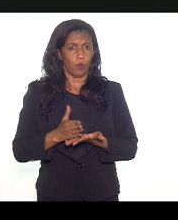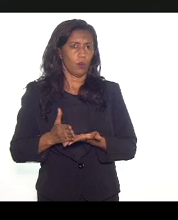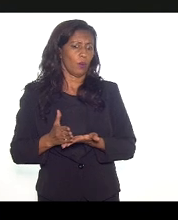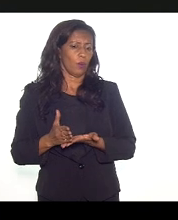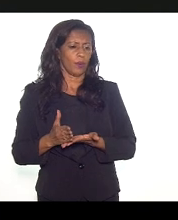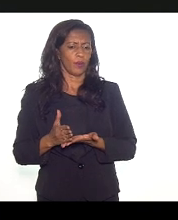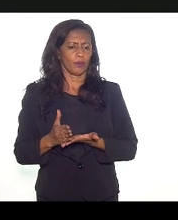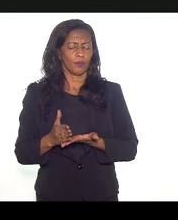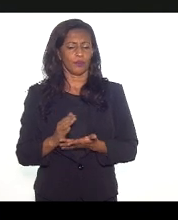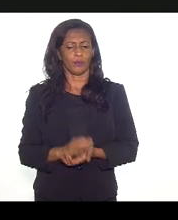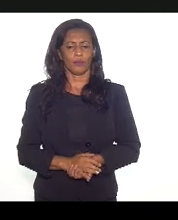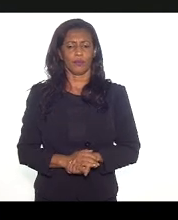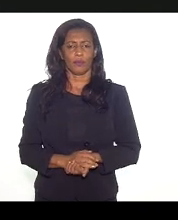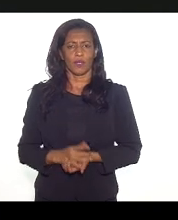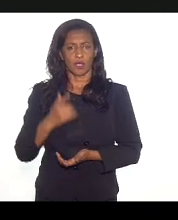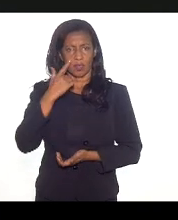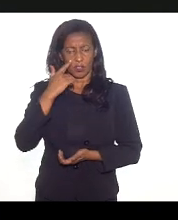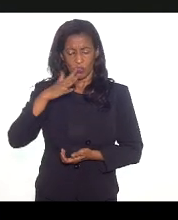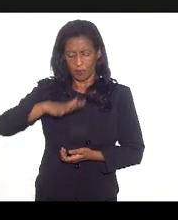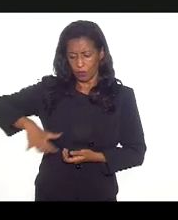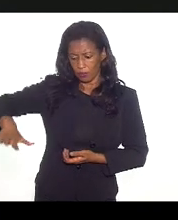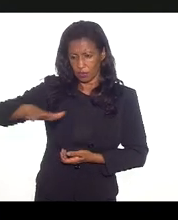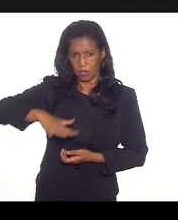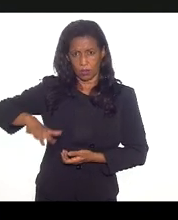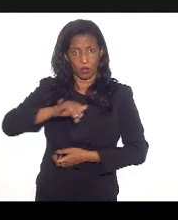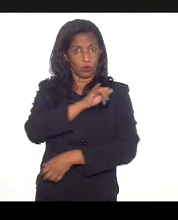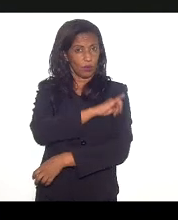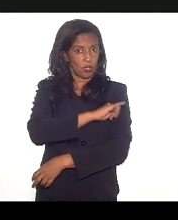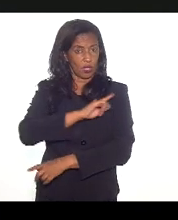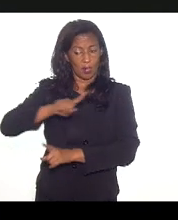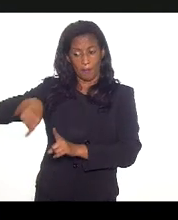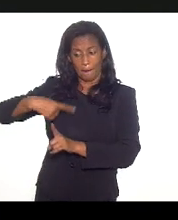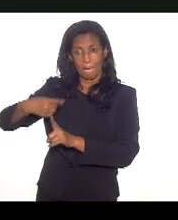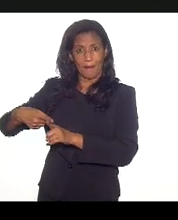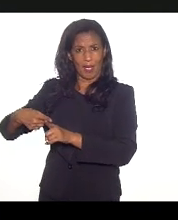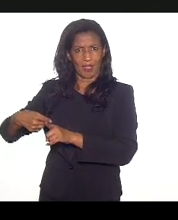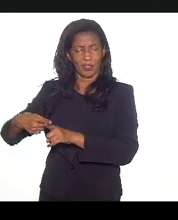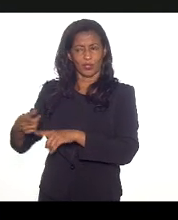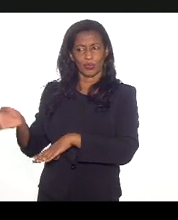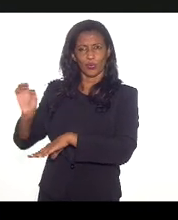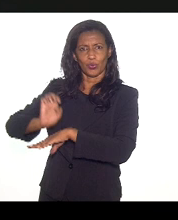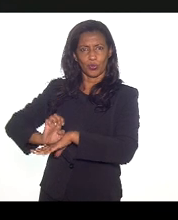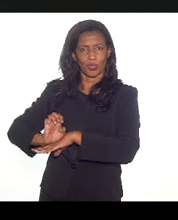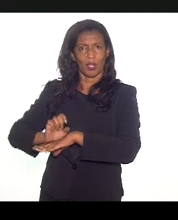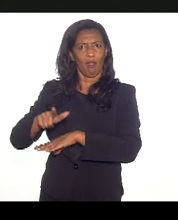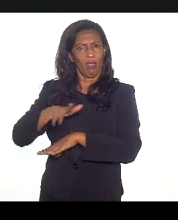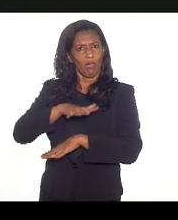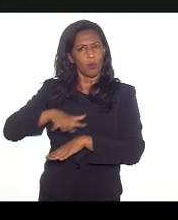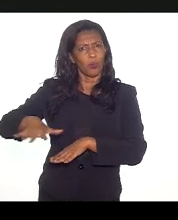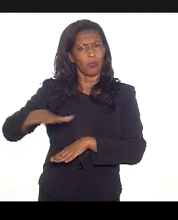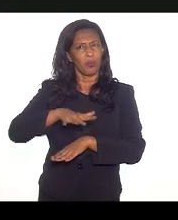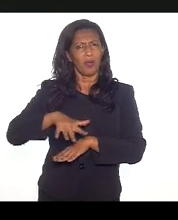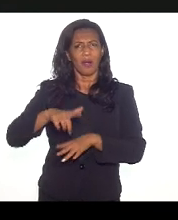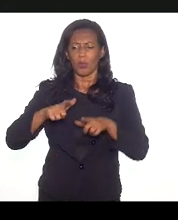pegar o território da cidade do Rio de Janeiro mais do restante do atual Estado, é o território que menos cresce no Brasil, que